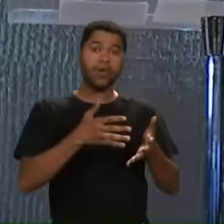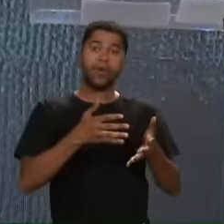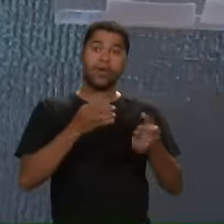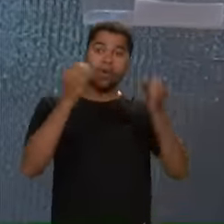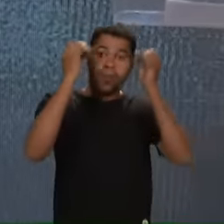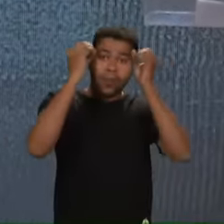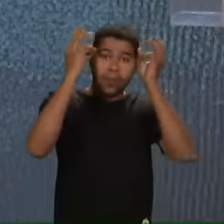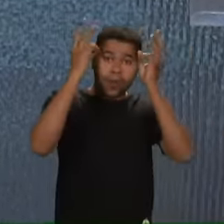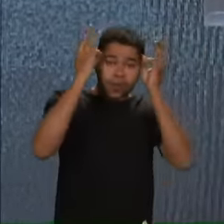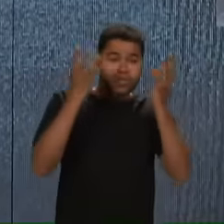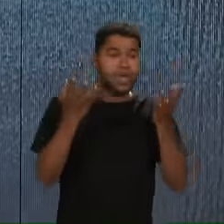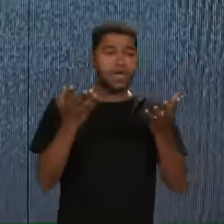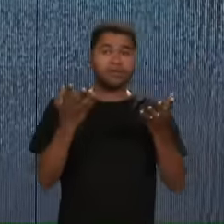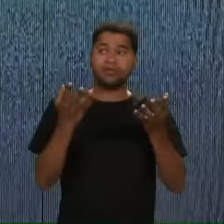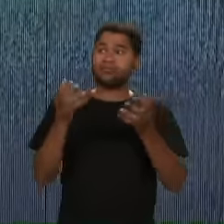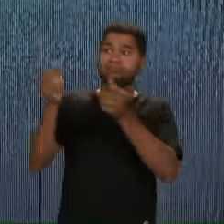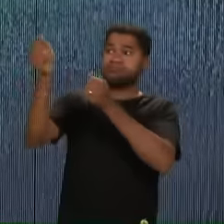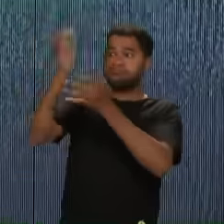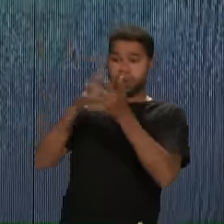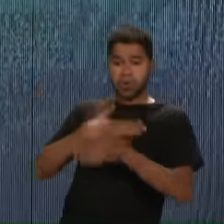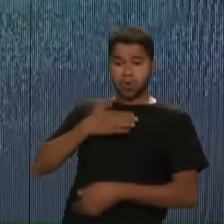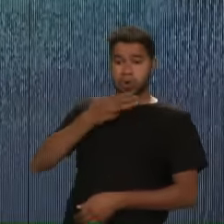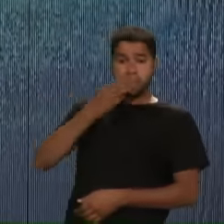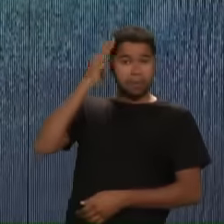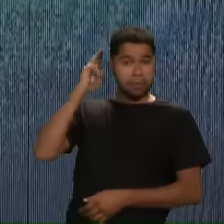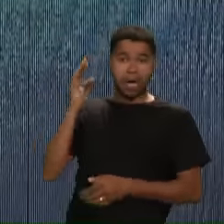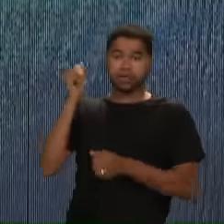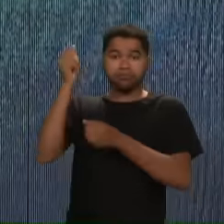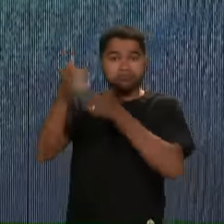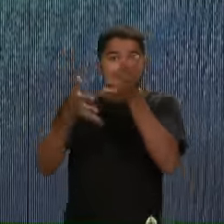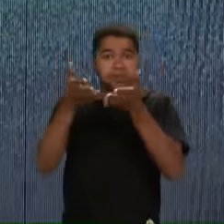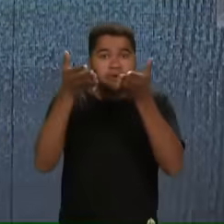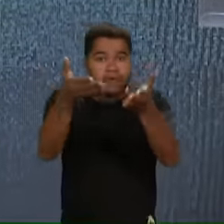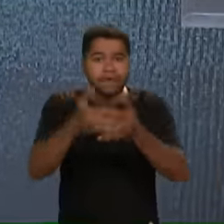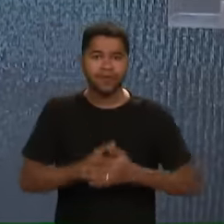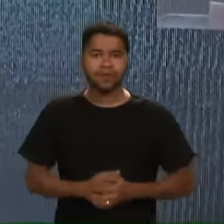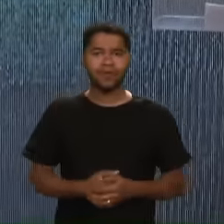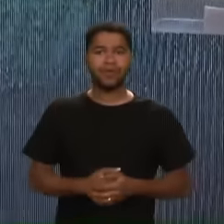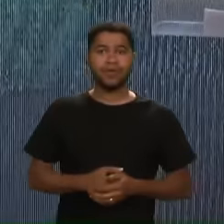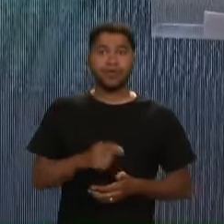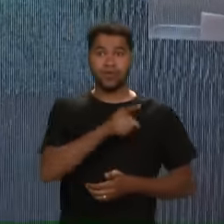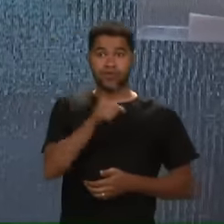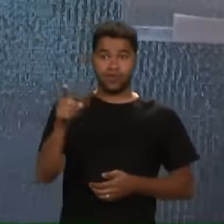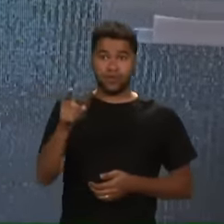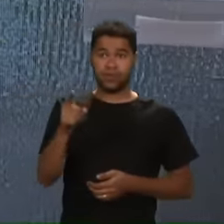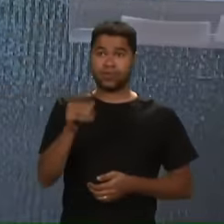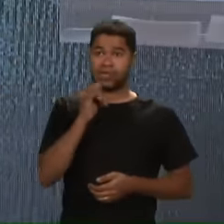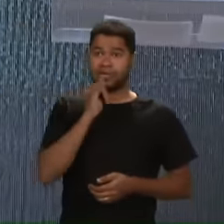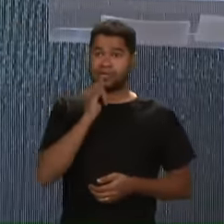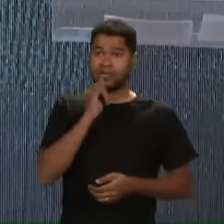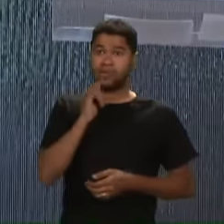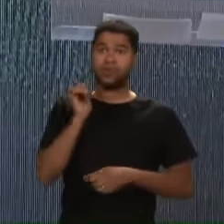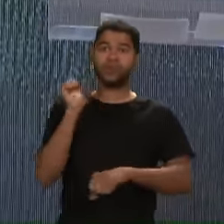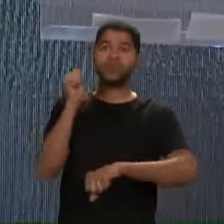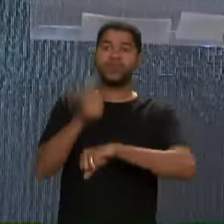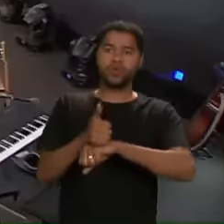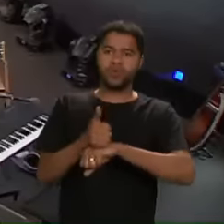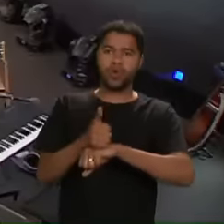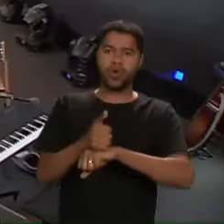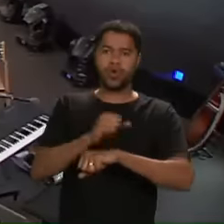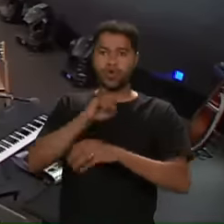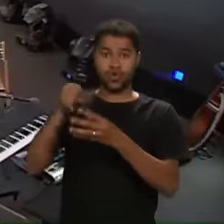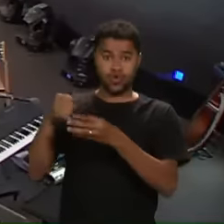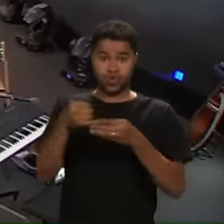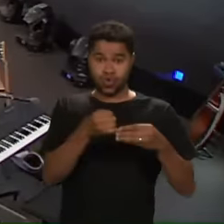Márcio Ele fala Com você Se você Substituir O nome Ali De